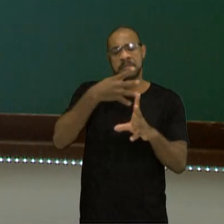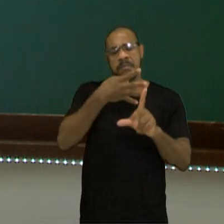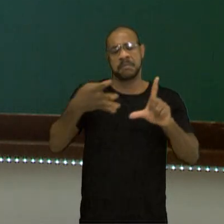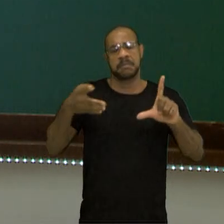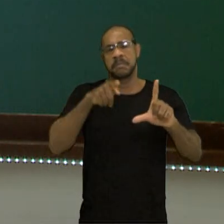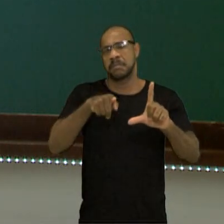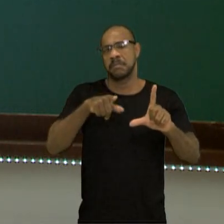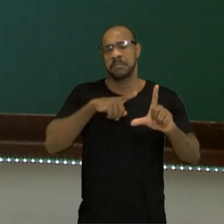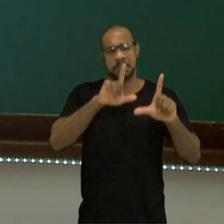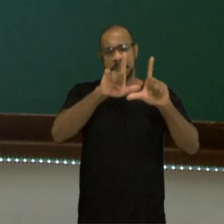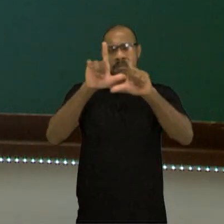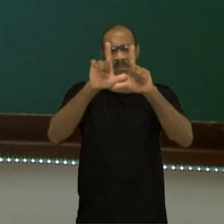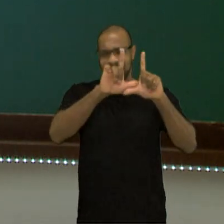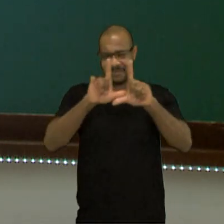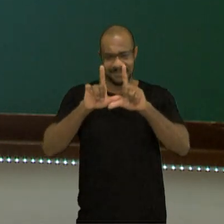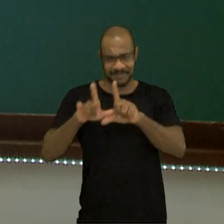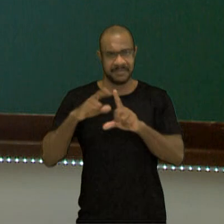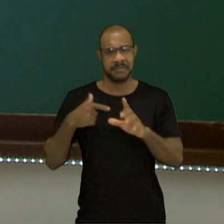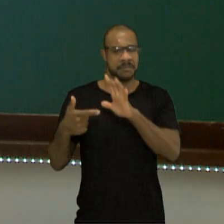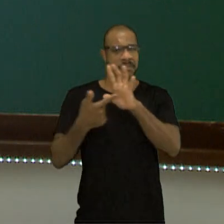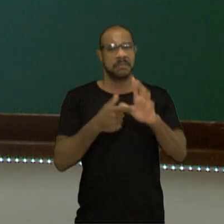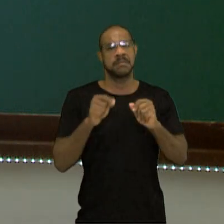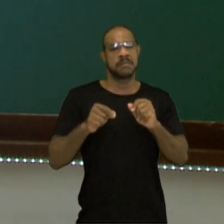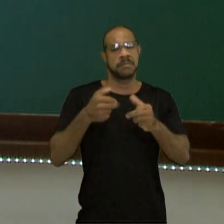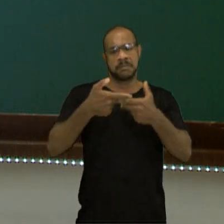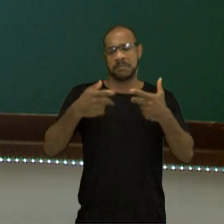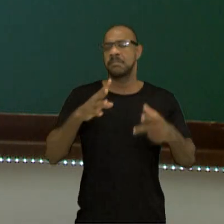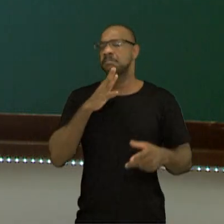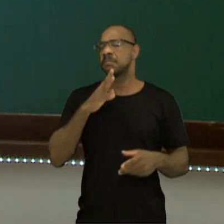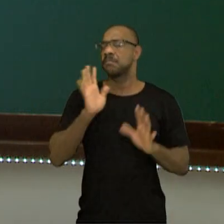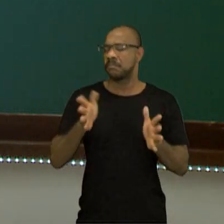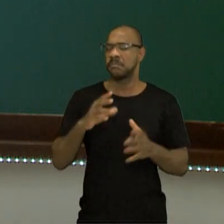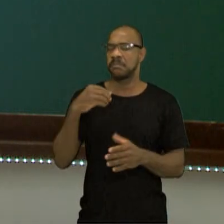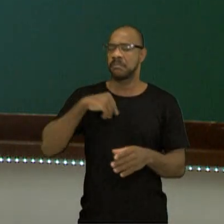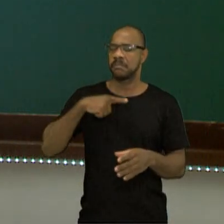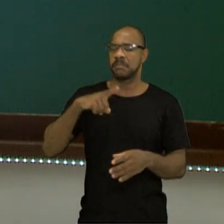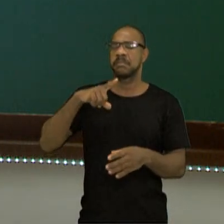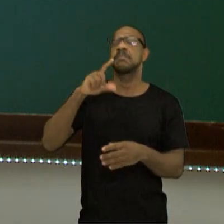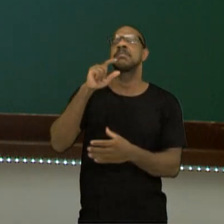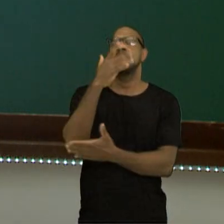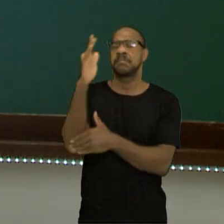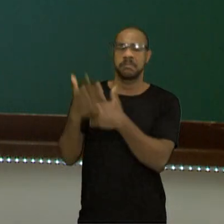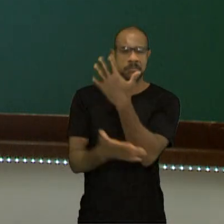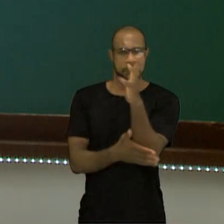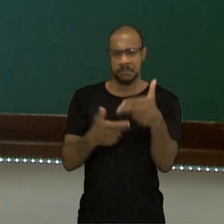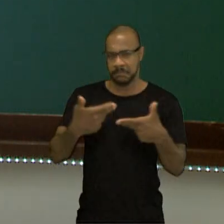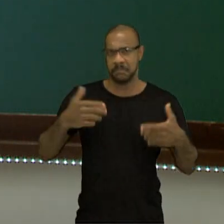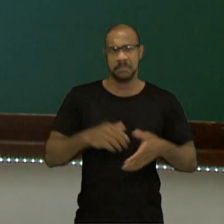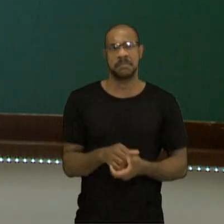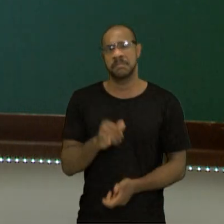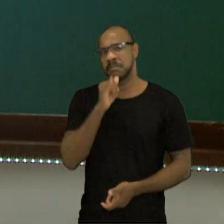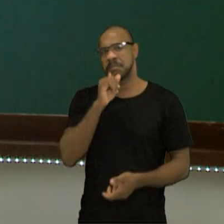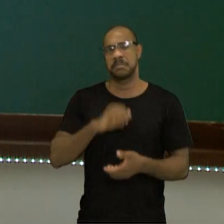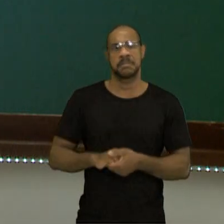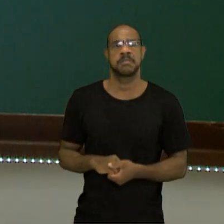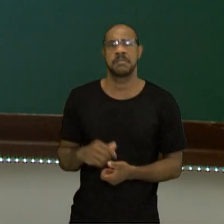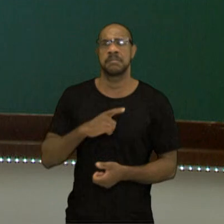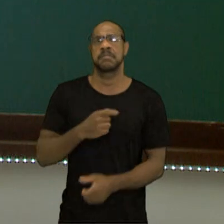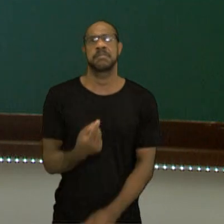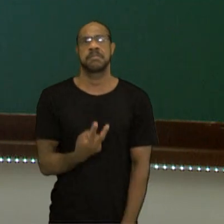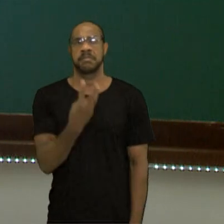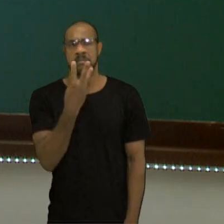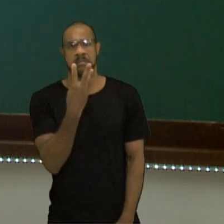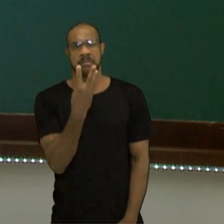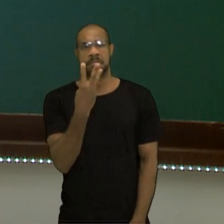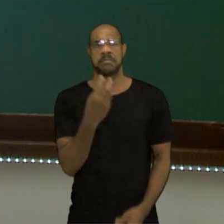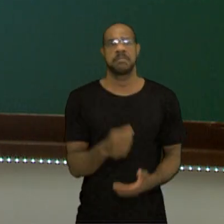faz a representação dos elementos conhecidos na natureza. Por exemplo, temos três situações.